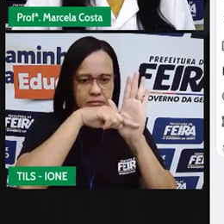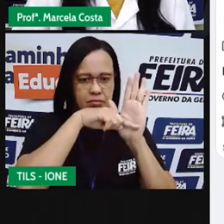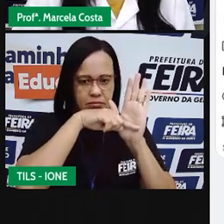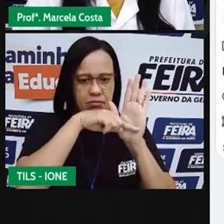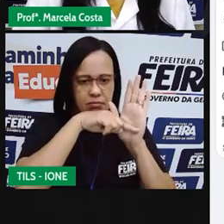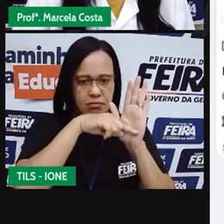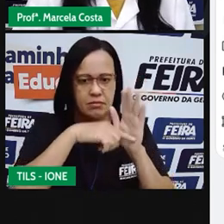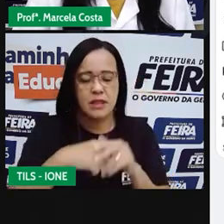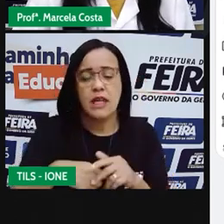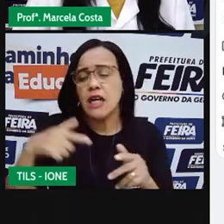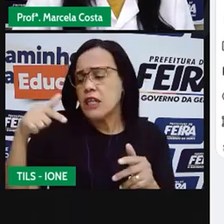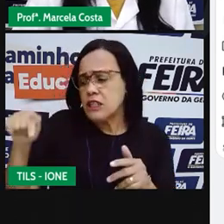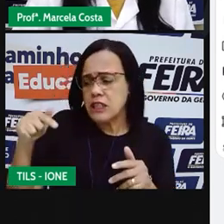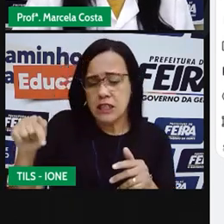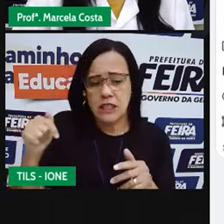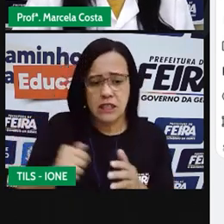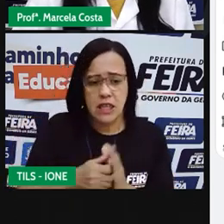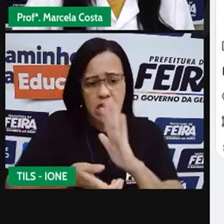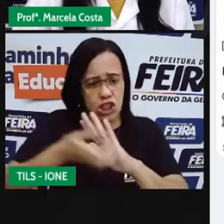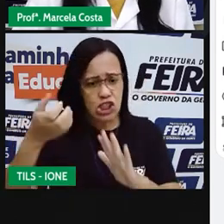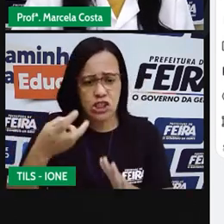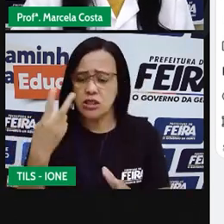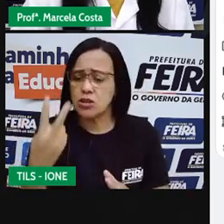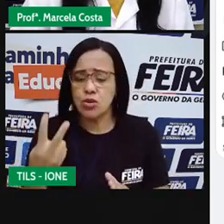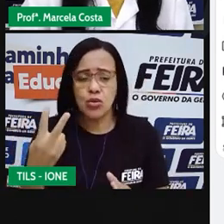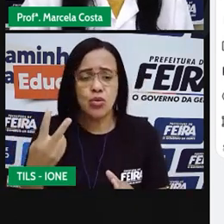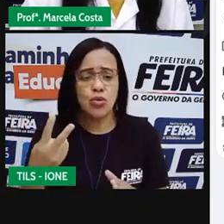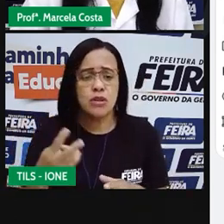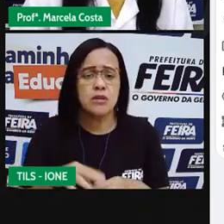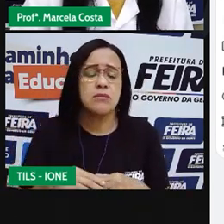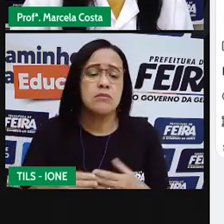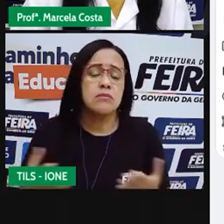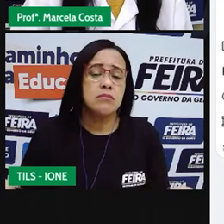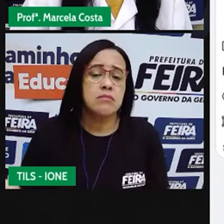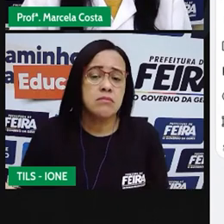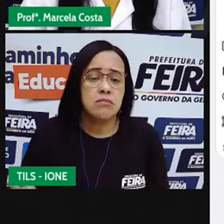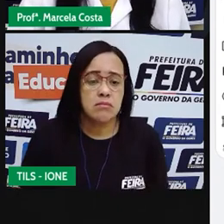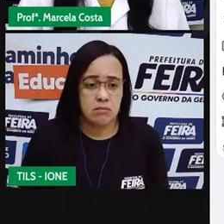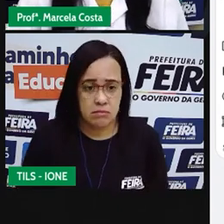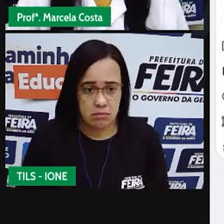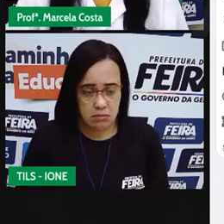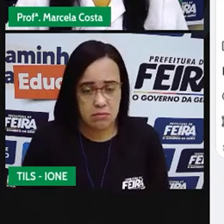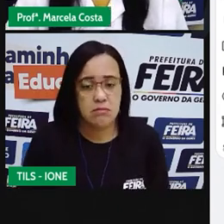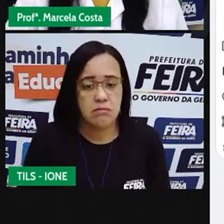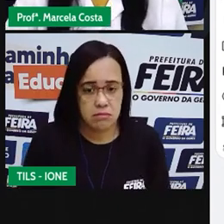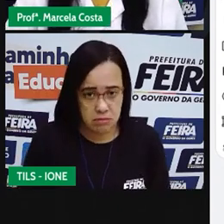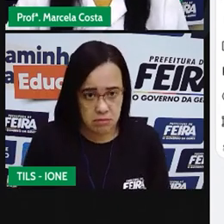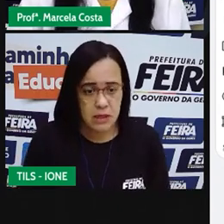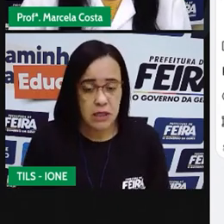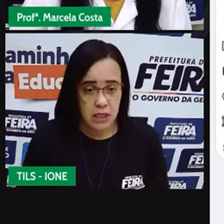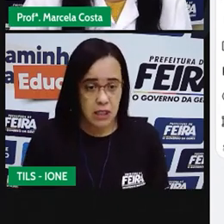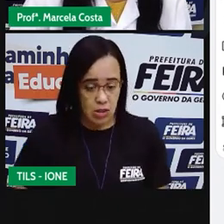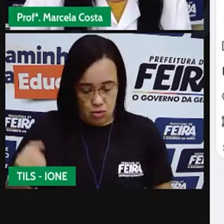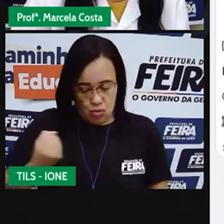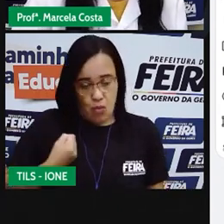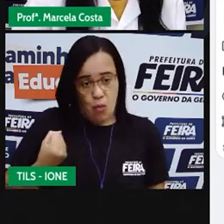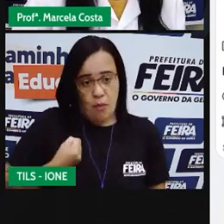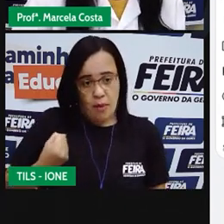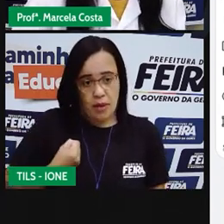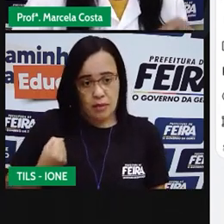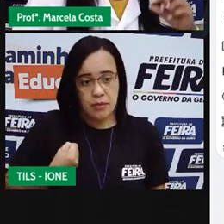então 17 menos 12 essa operação crianças um número tem